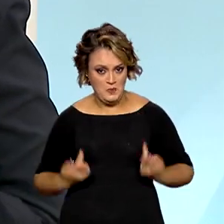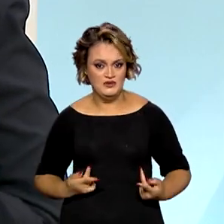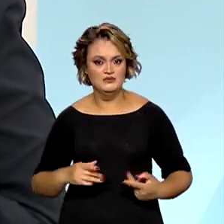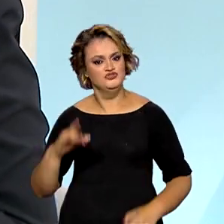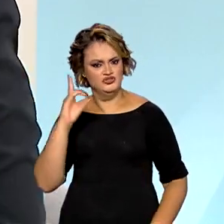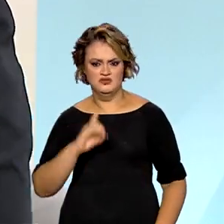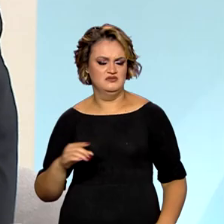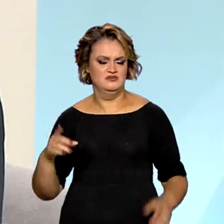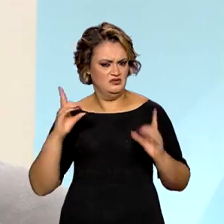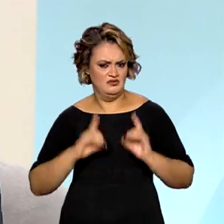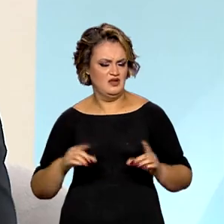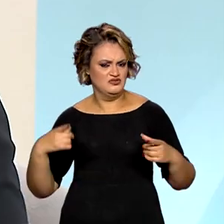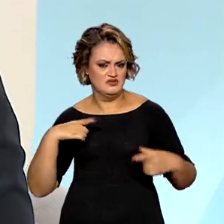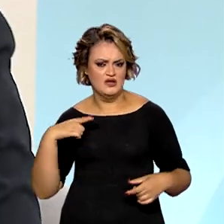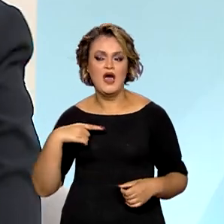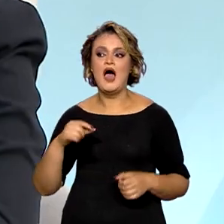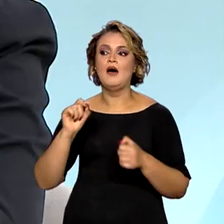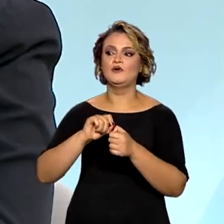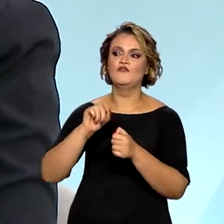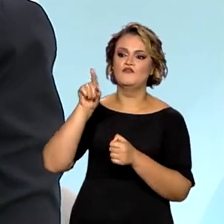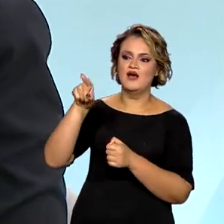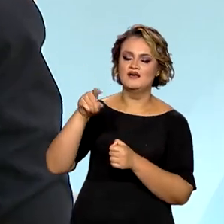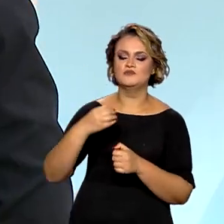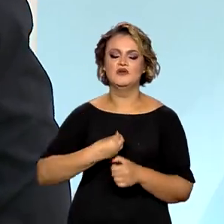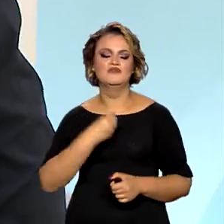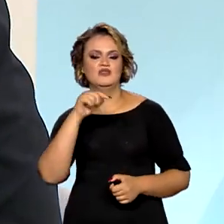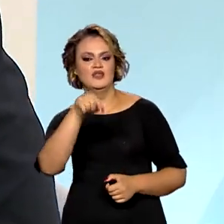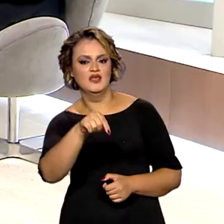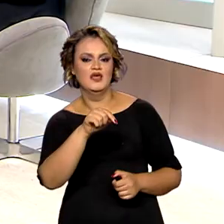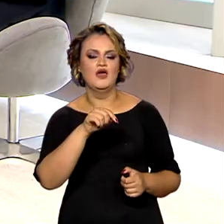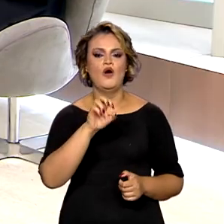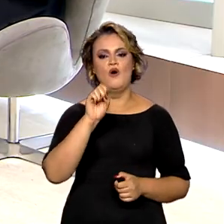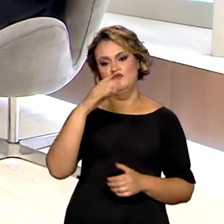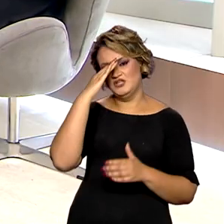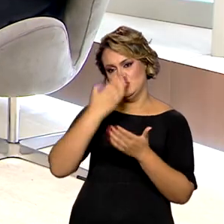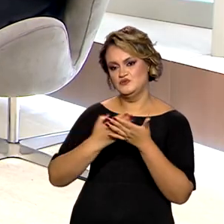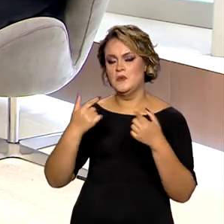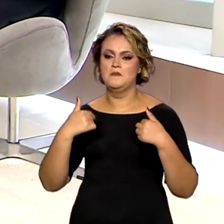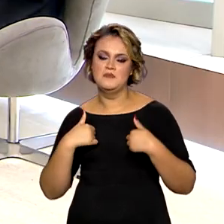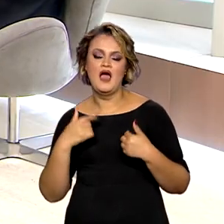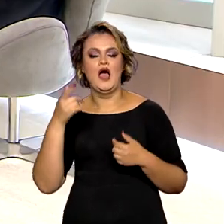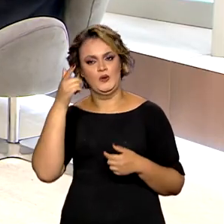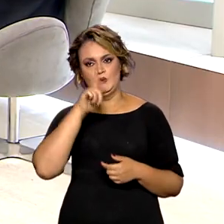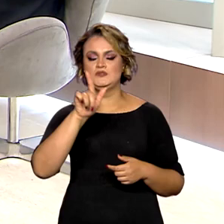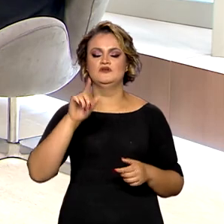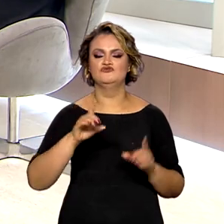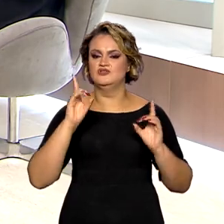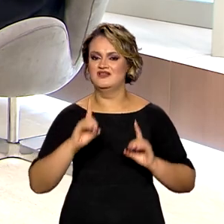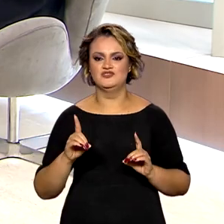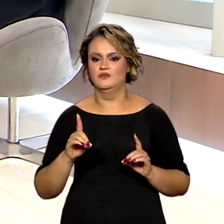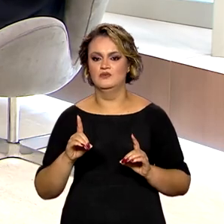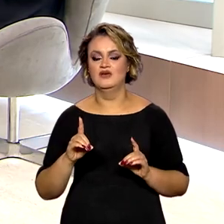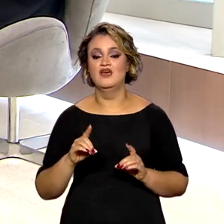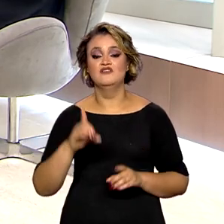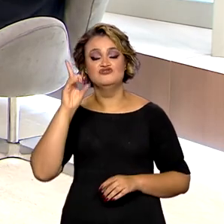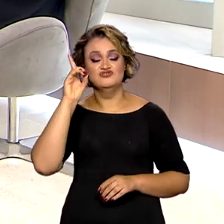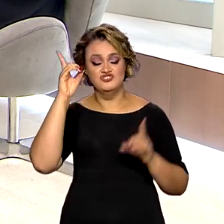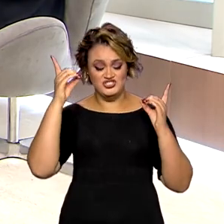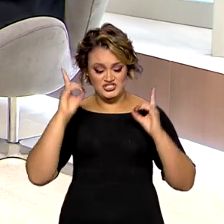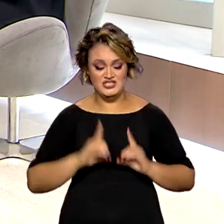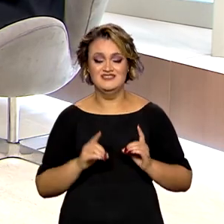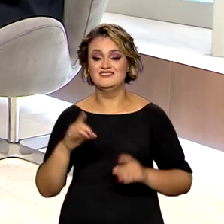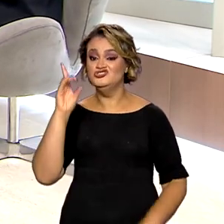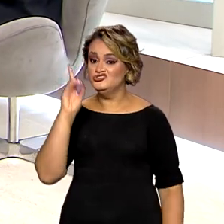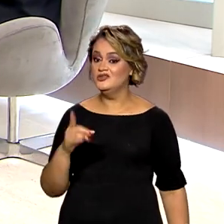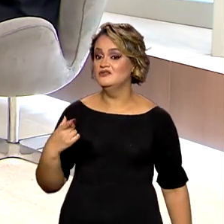comigo. Não é porque eu faço algo, não é porque eu estou aqui, não é porque você acreditou em mim ou não, mas é porque eu sou um ser humano, eu sou uma mulher,